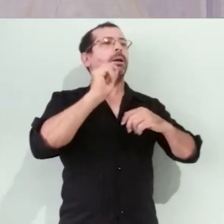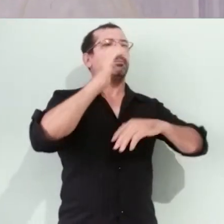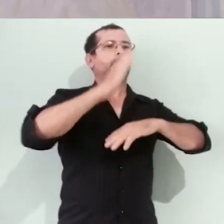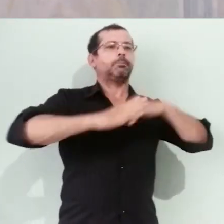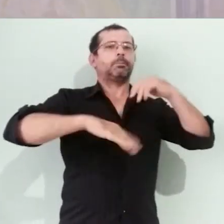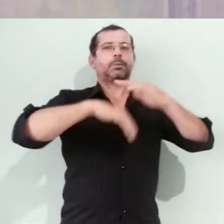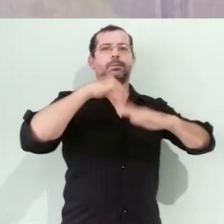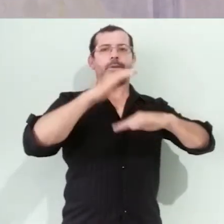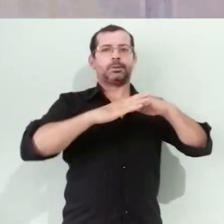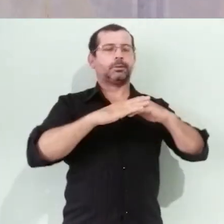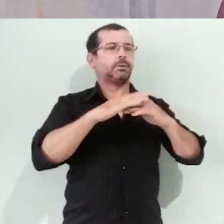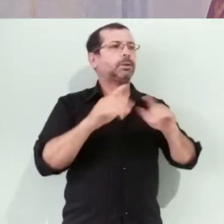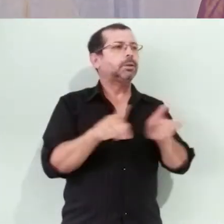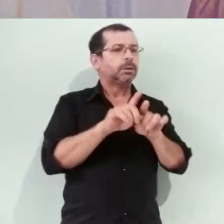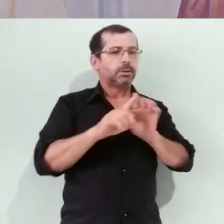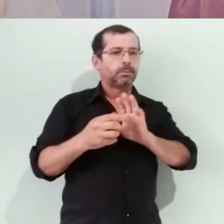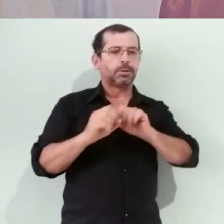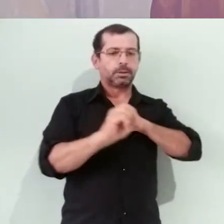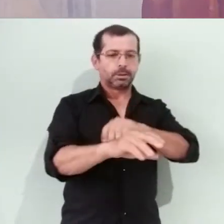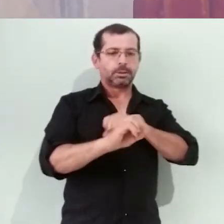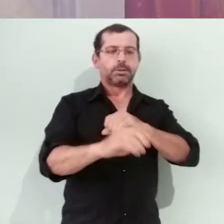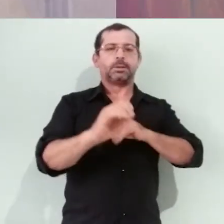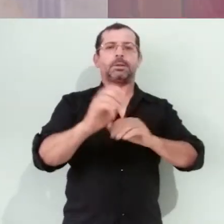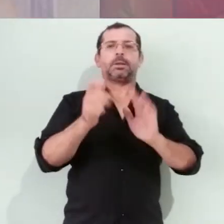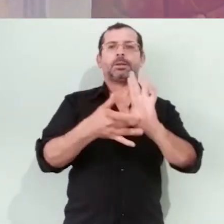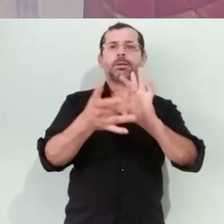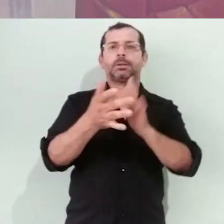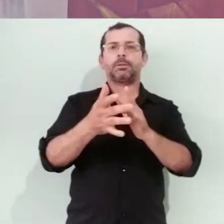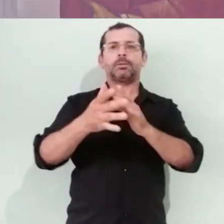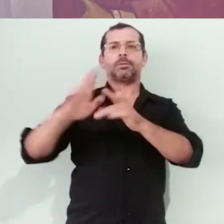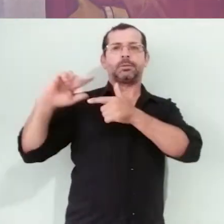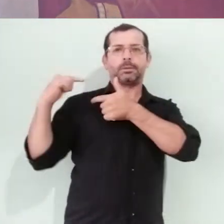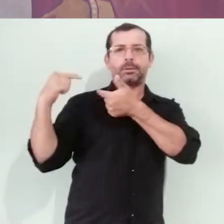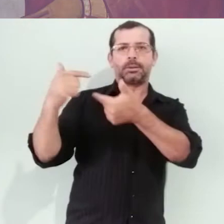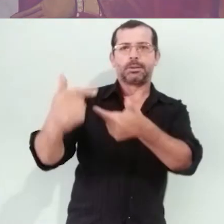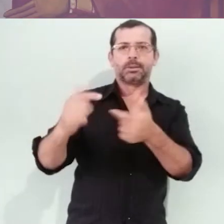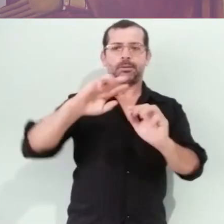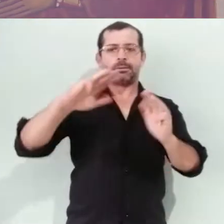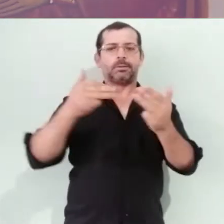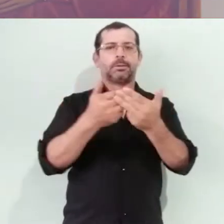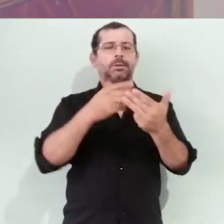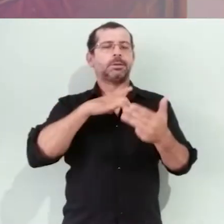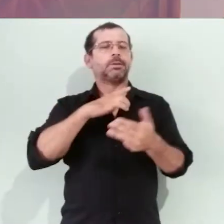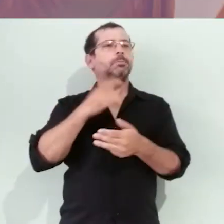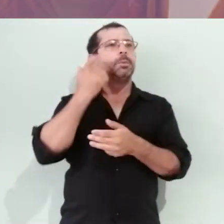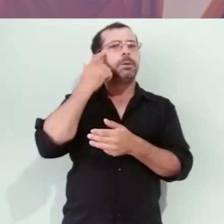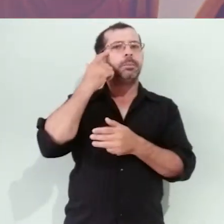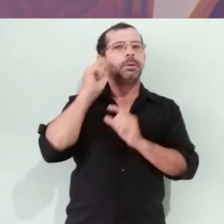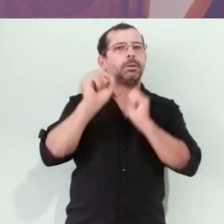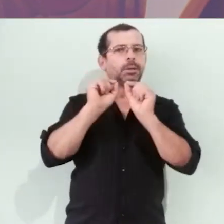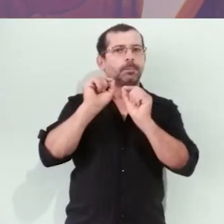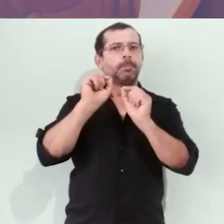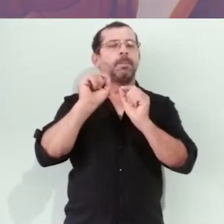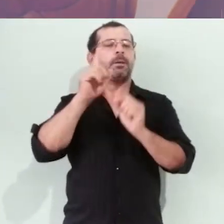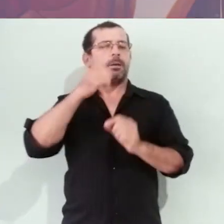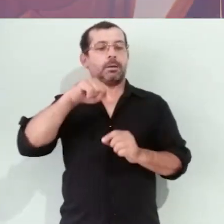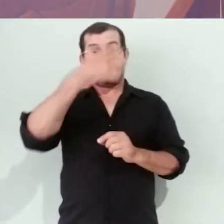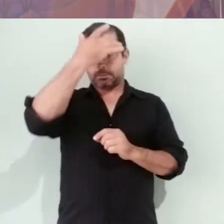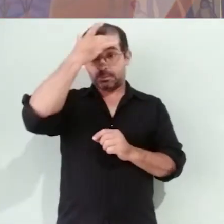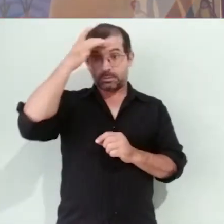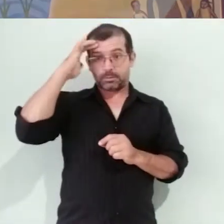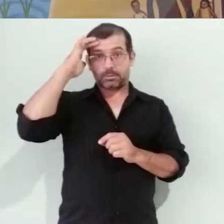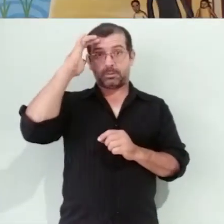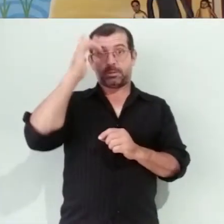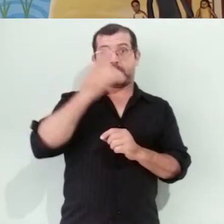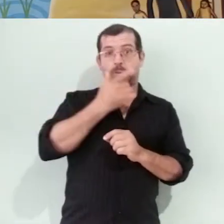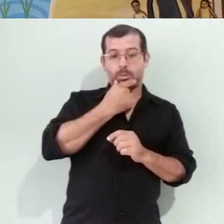a seu filho Jesus. Na tradição judaica, havia uma ideia, que o homem que